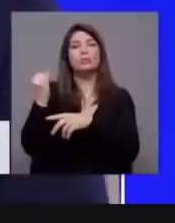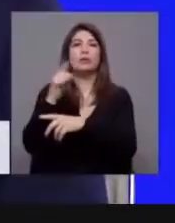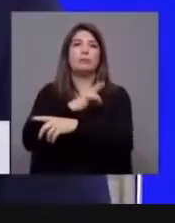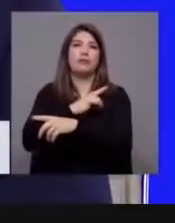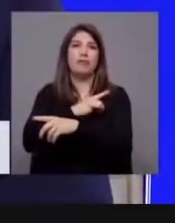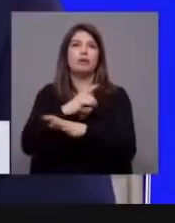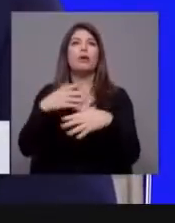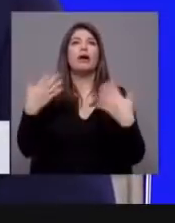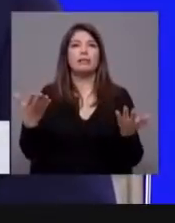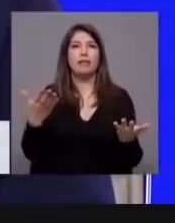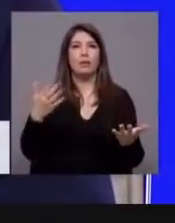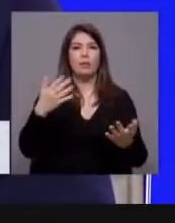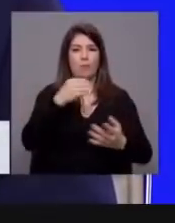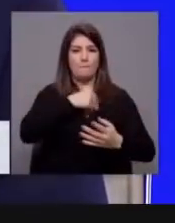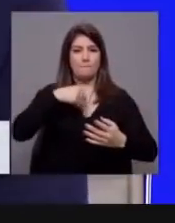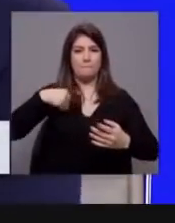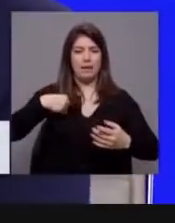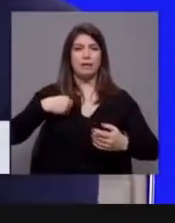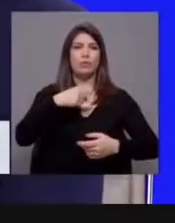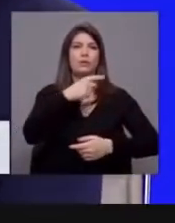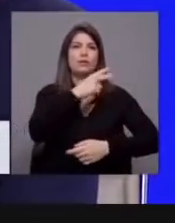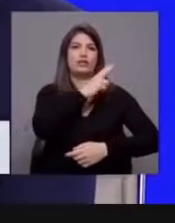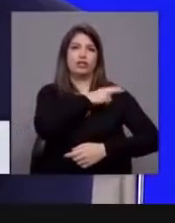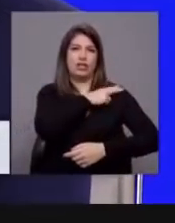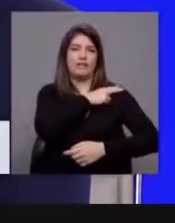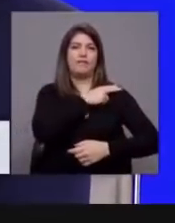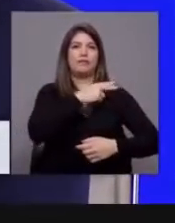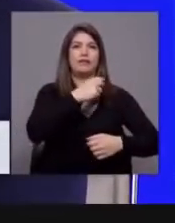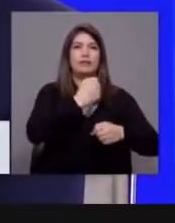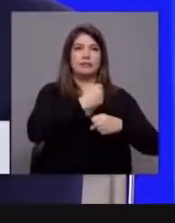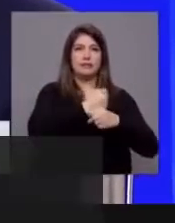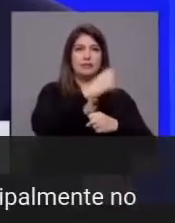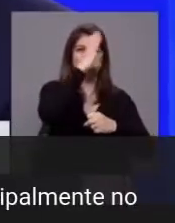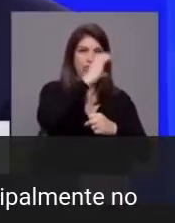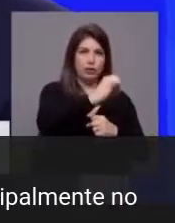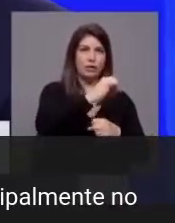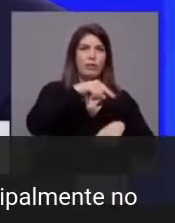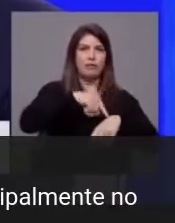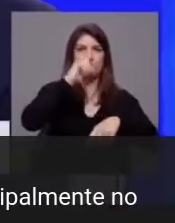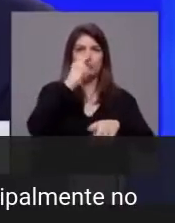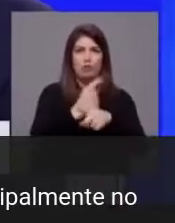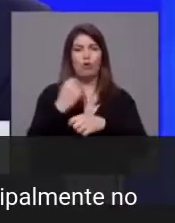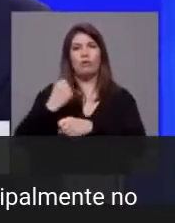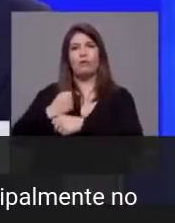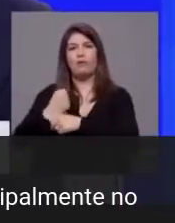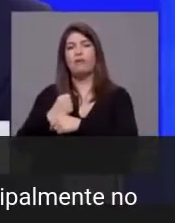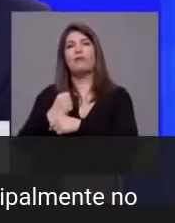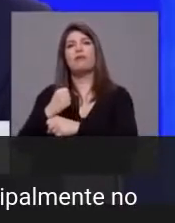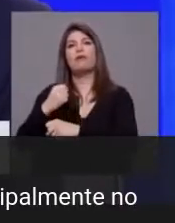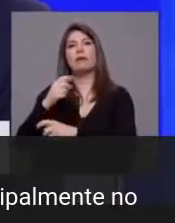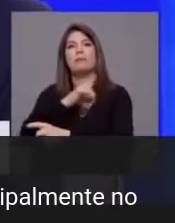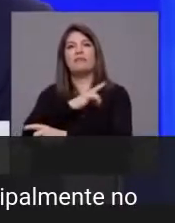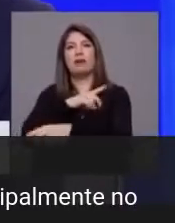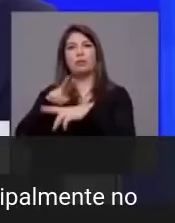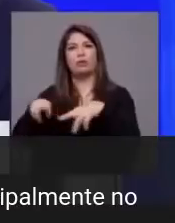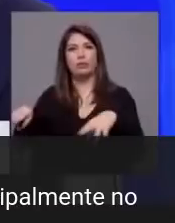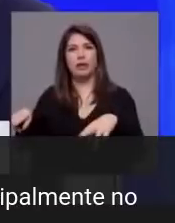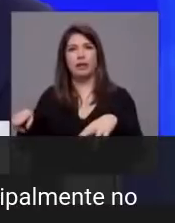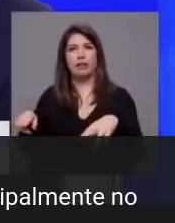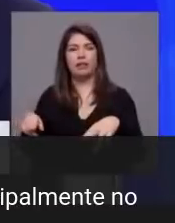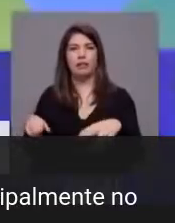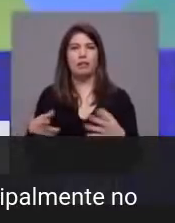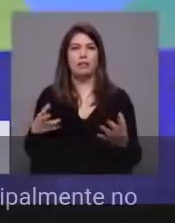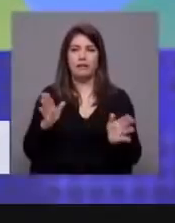que falar de outros temas. E estar a trabalhar ao mesmo tempo num hospital privado. E isso impera uma